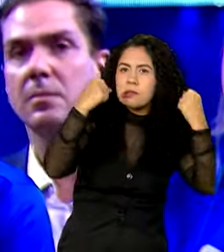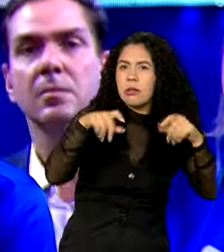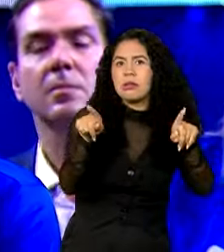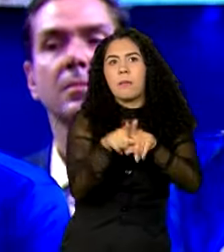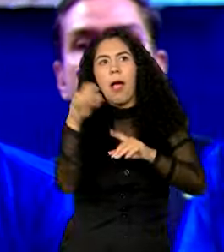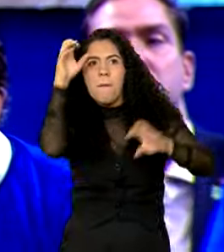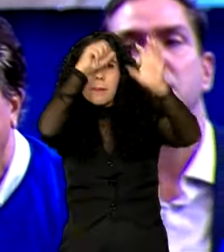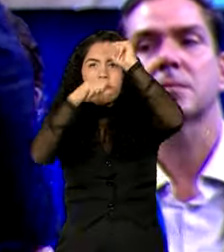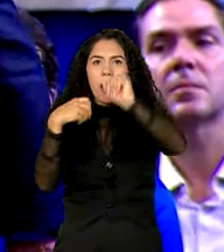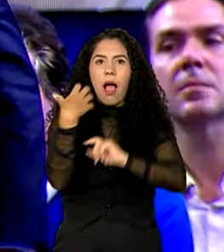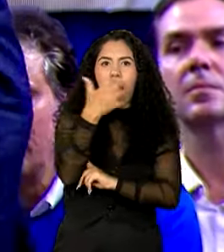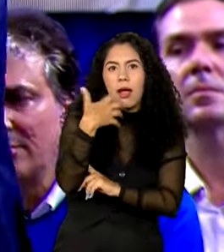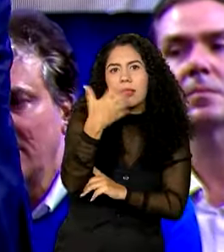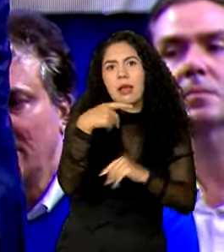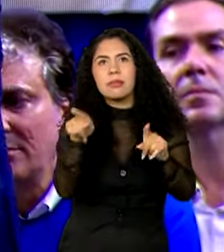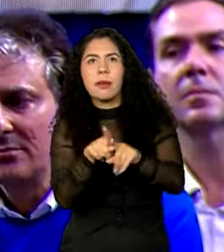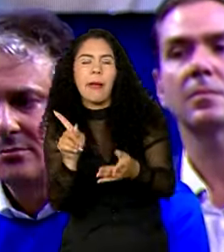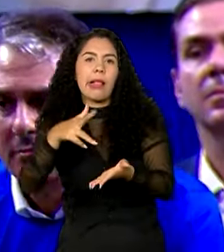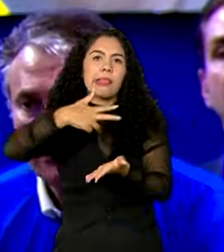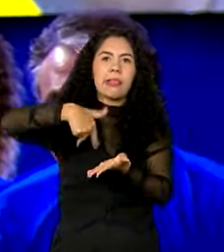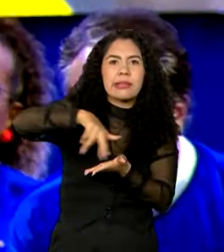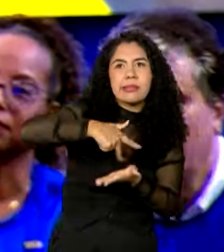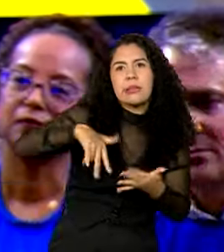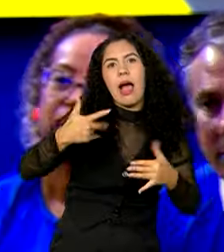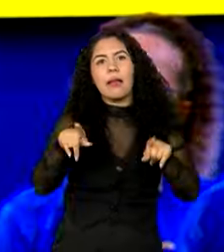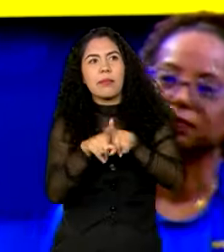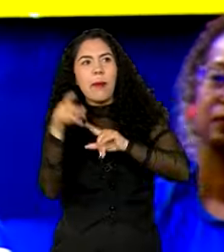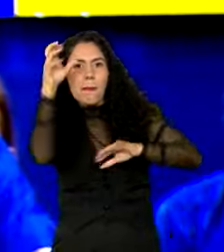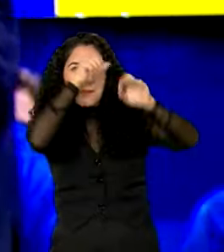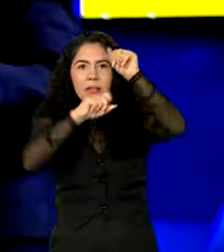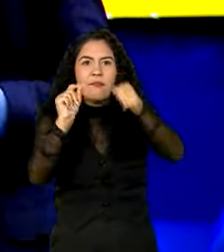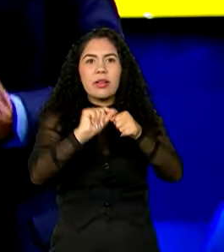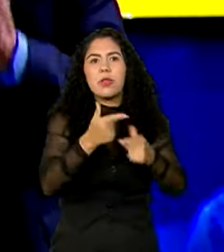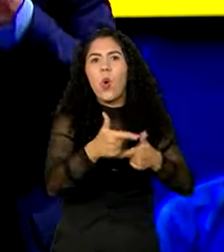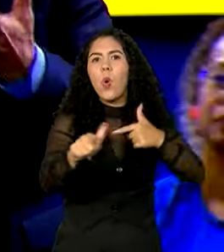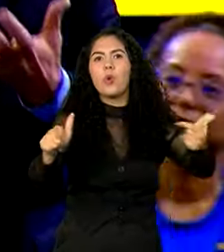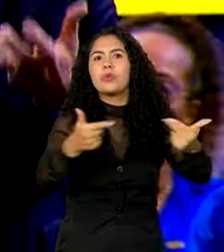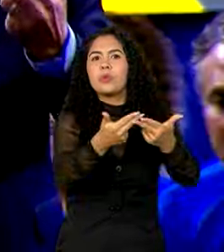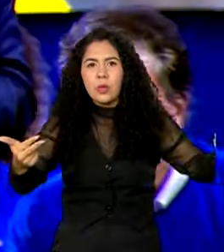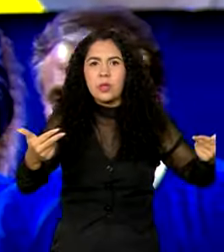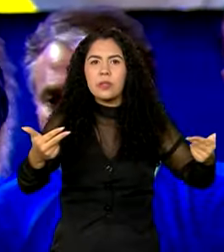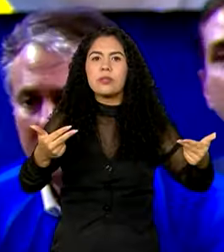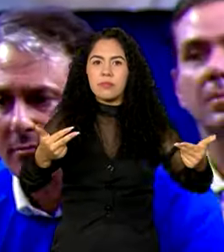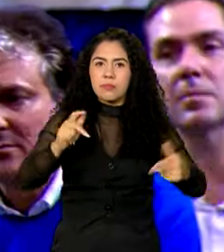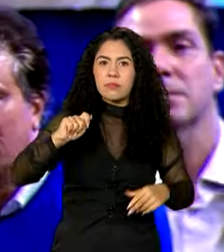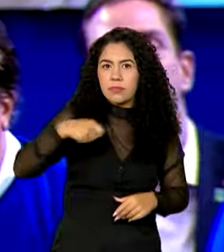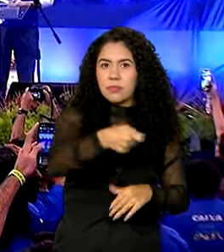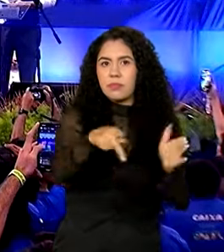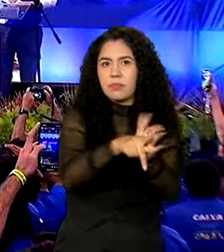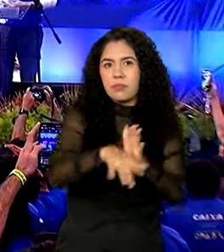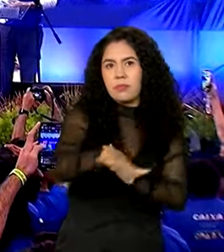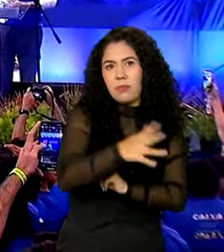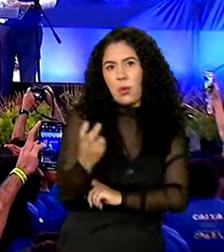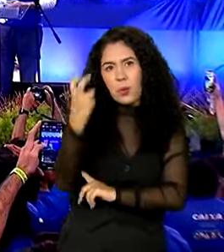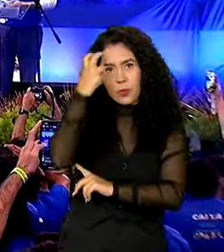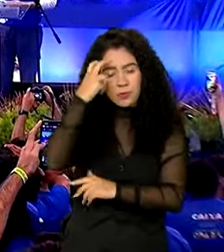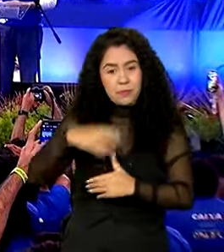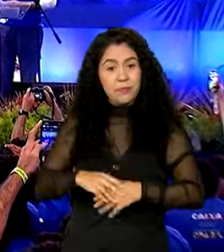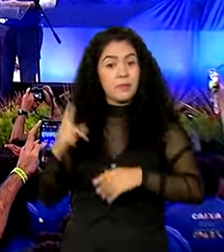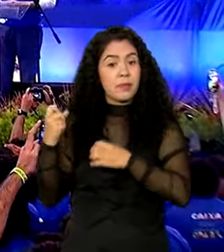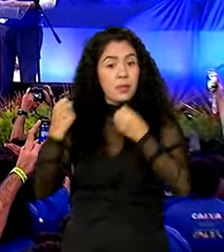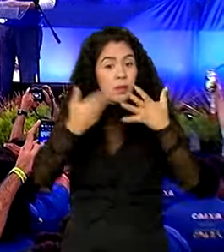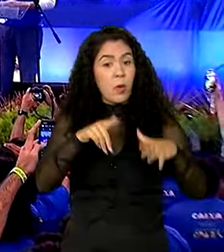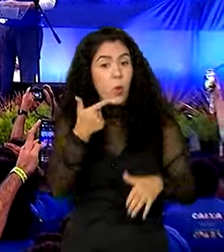cantar, estão aprendendo a dançar, estão aprendendo a fazer qualquer outro tipo de coisa do ponto de vista cultural. Outra